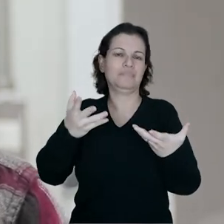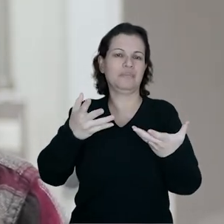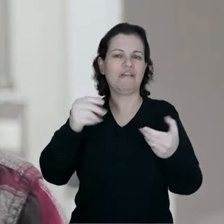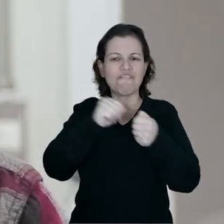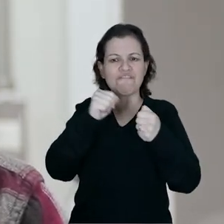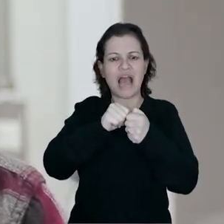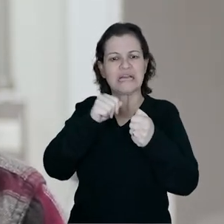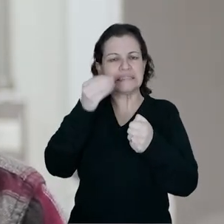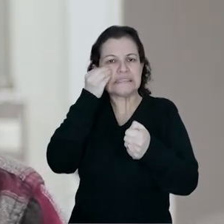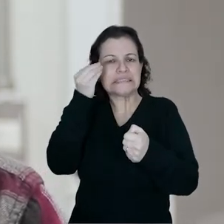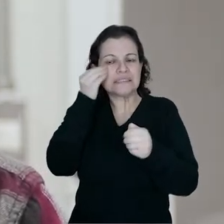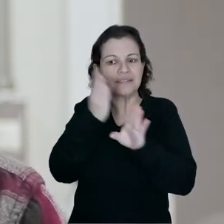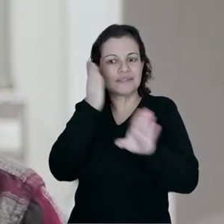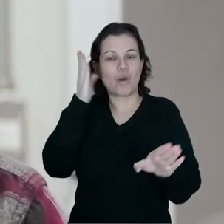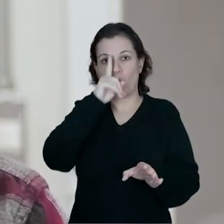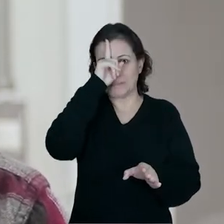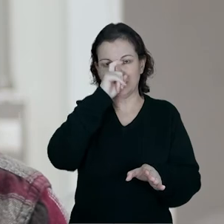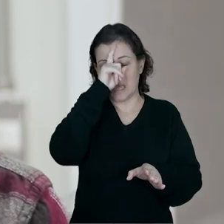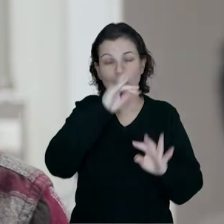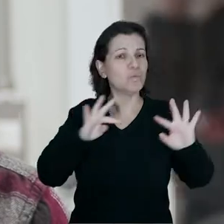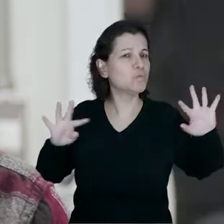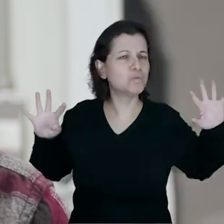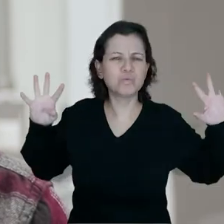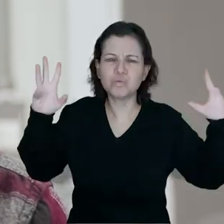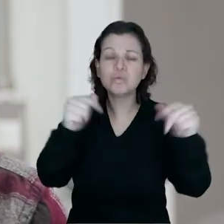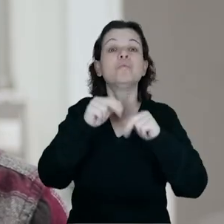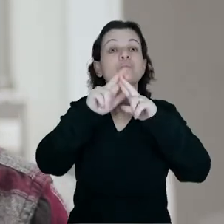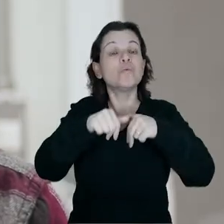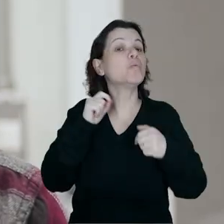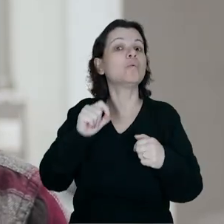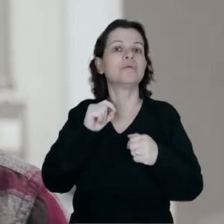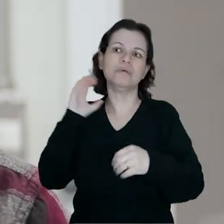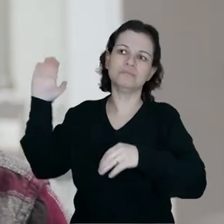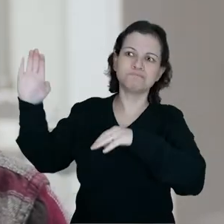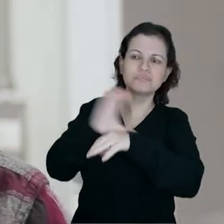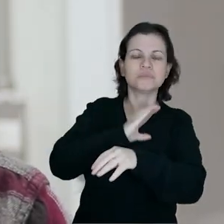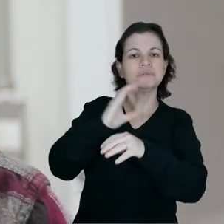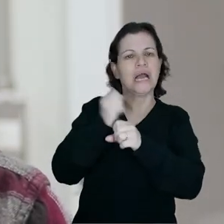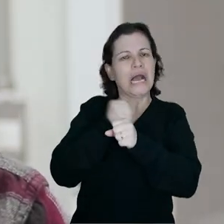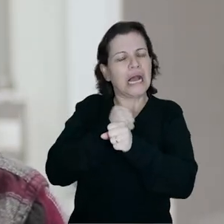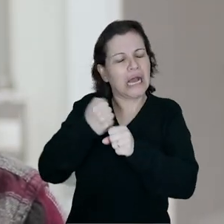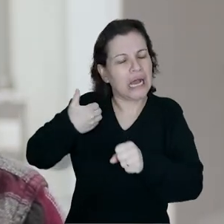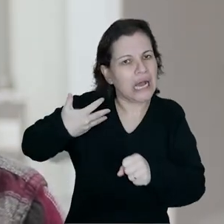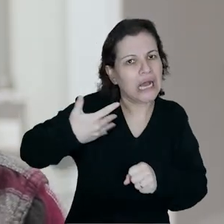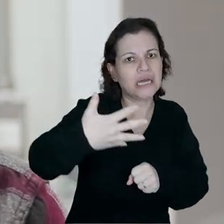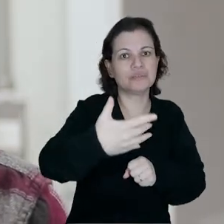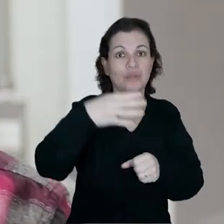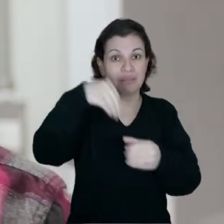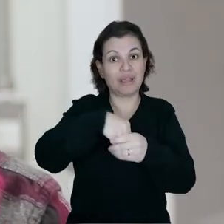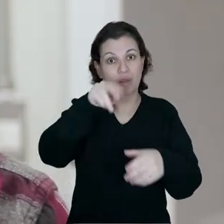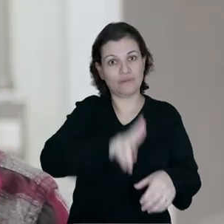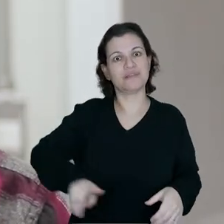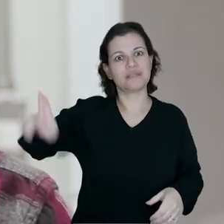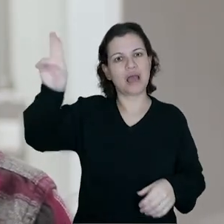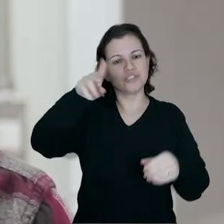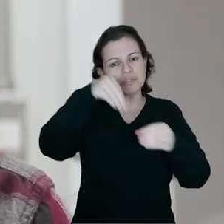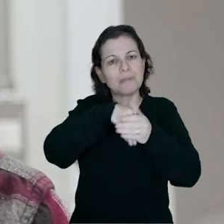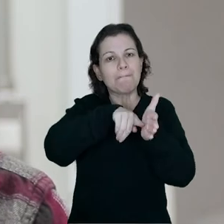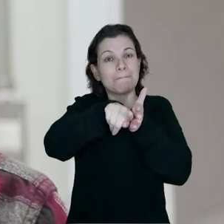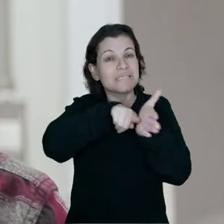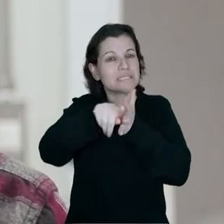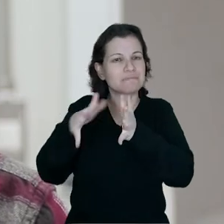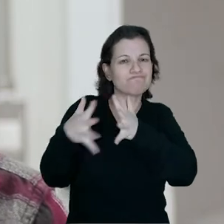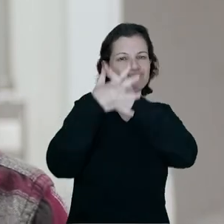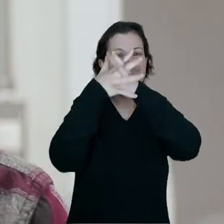Clínica, que faz os ensaios diagnósticos do hospital. Tudo isso é fruto de um investimento de longo prazo na universidade, na